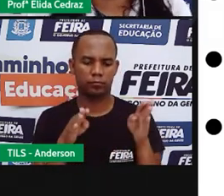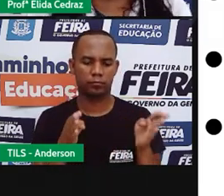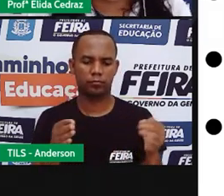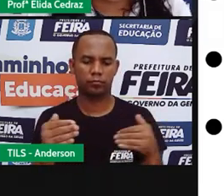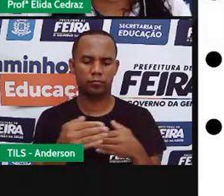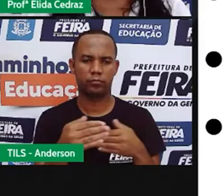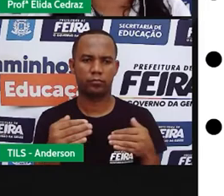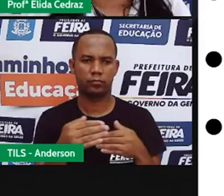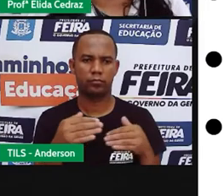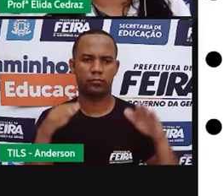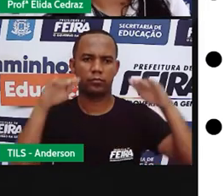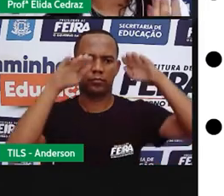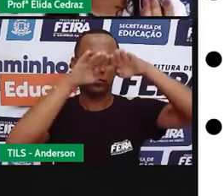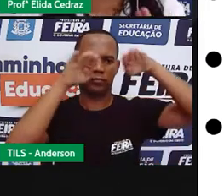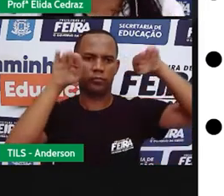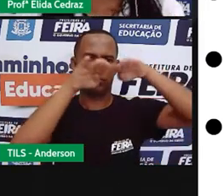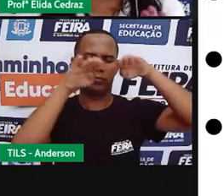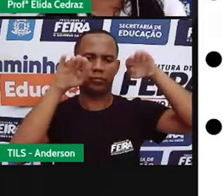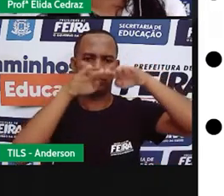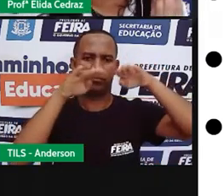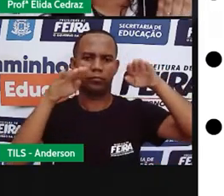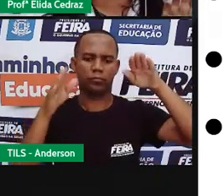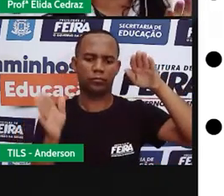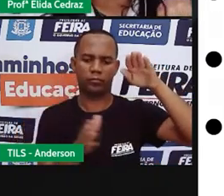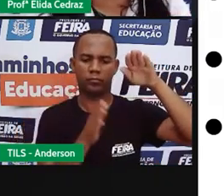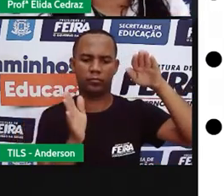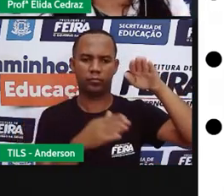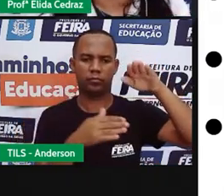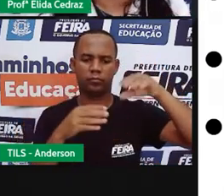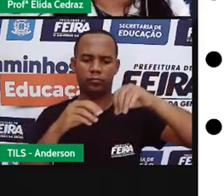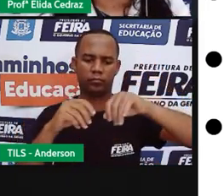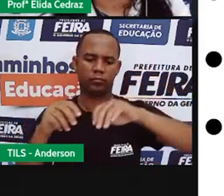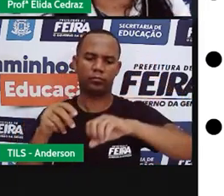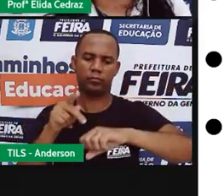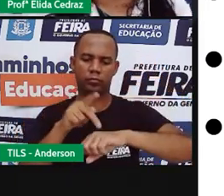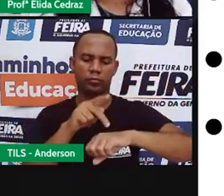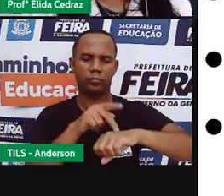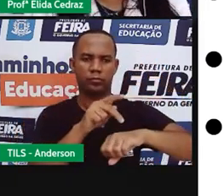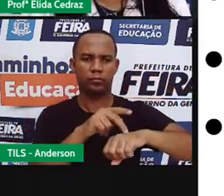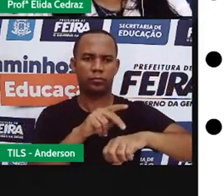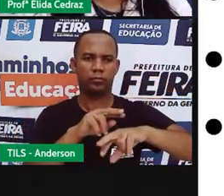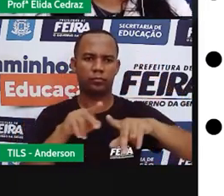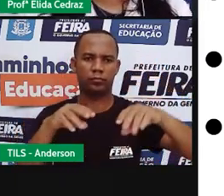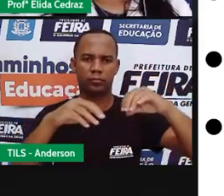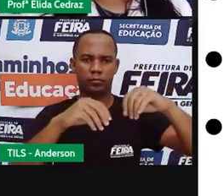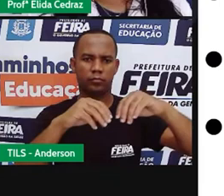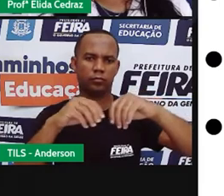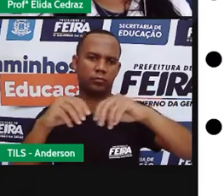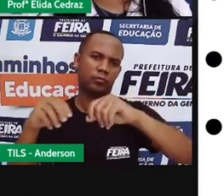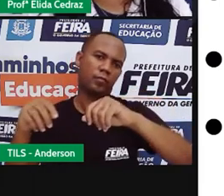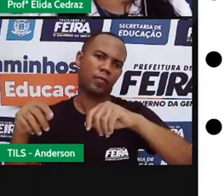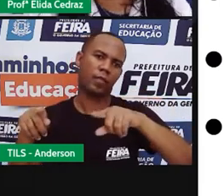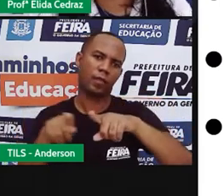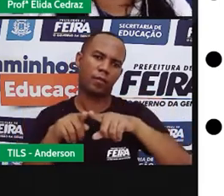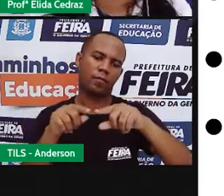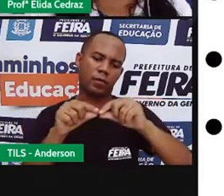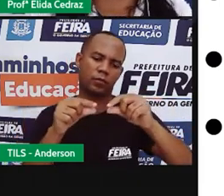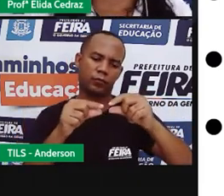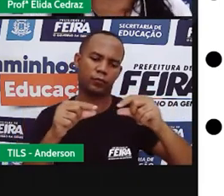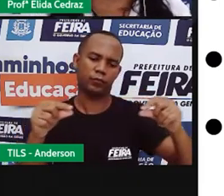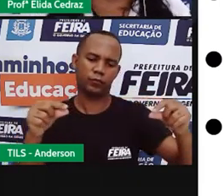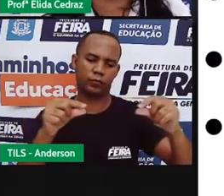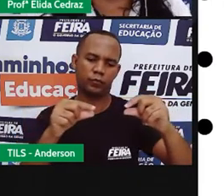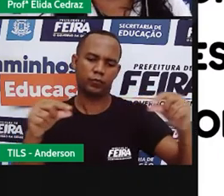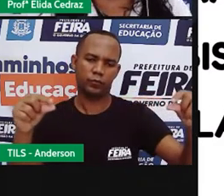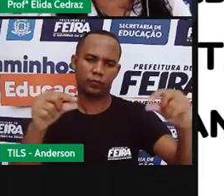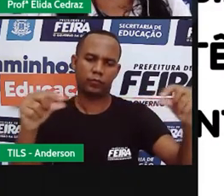telha cimento grita areia e os ferros de sustentação que são